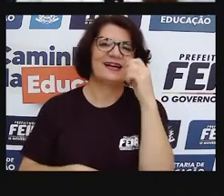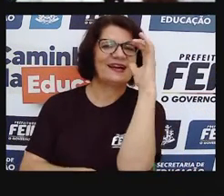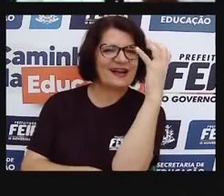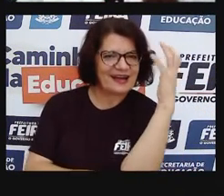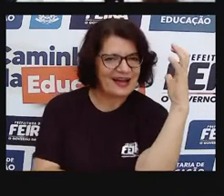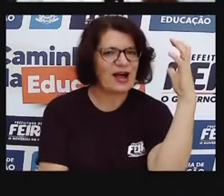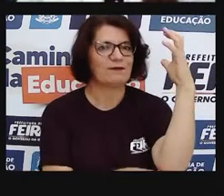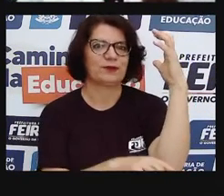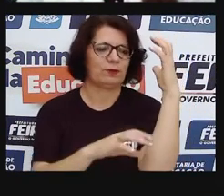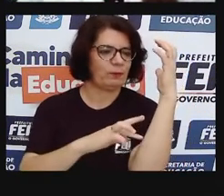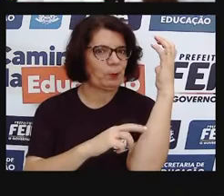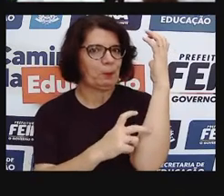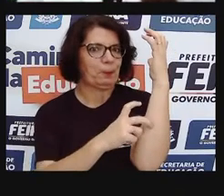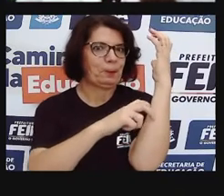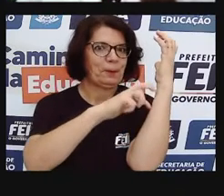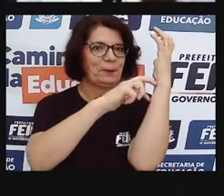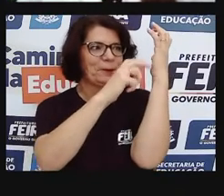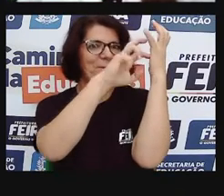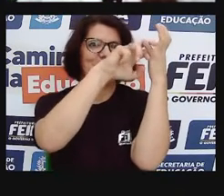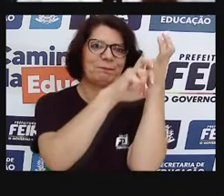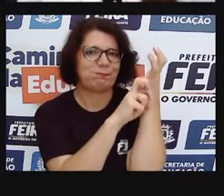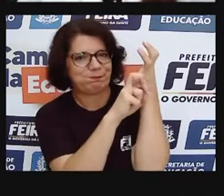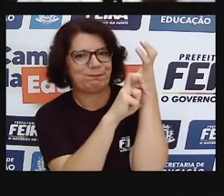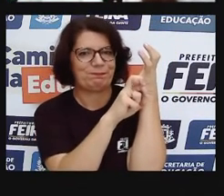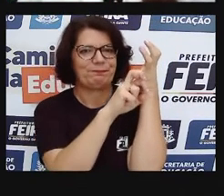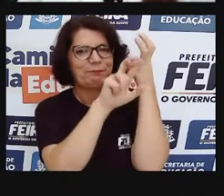pé de pau, cavalinho, bambolê.